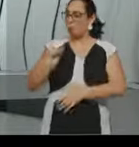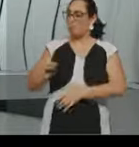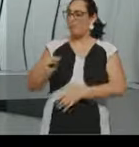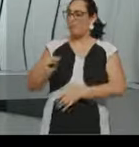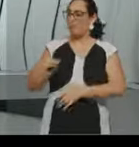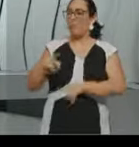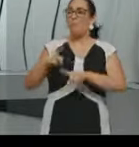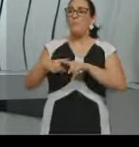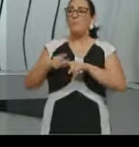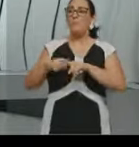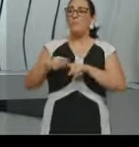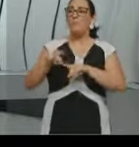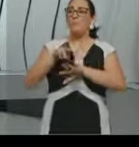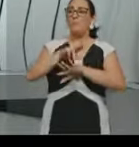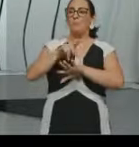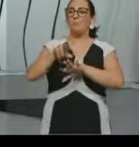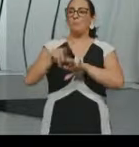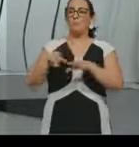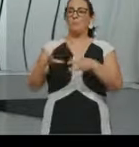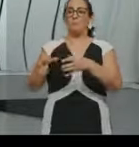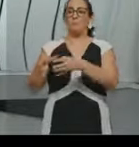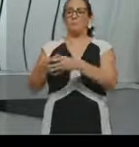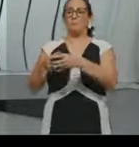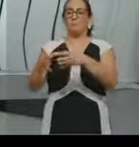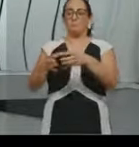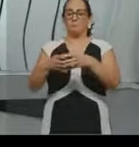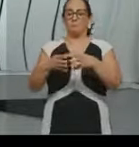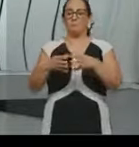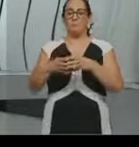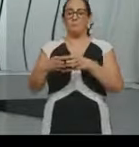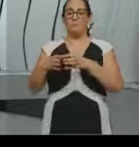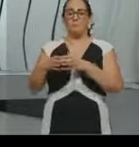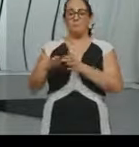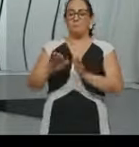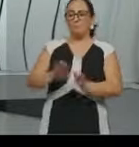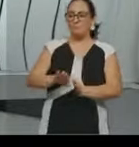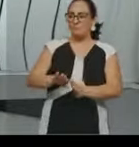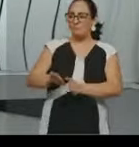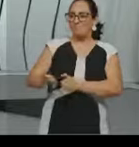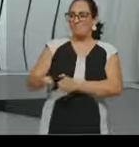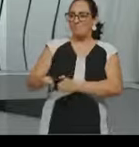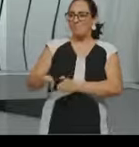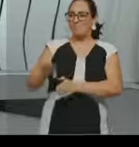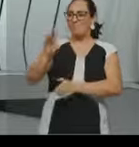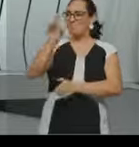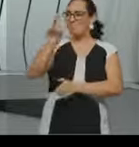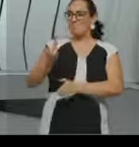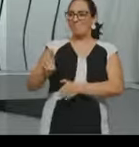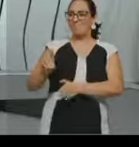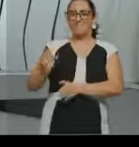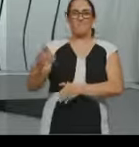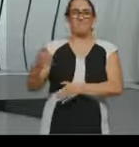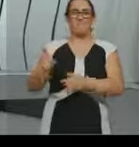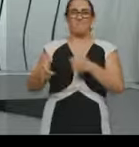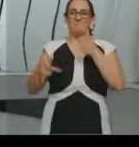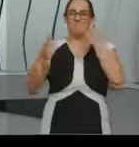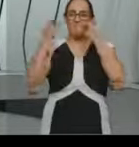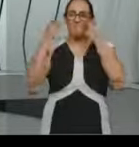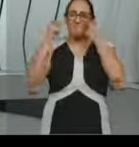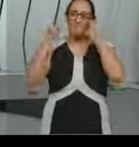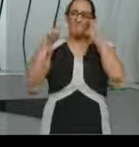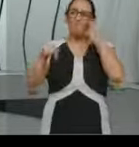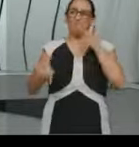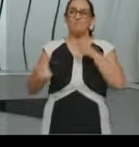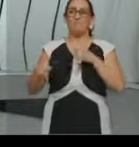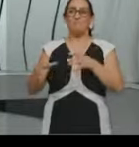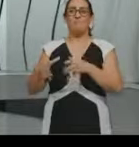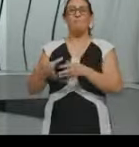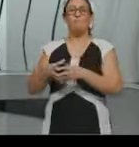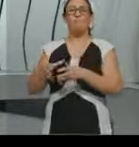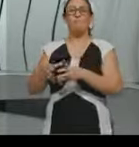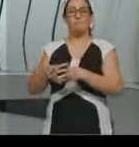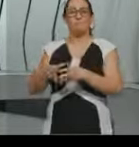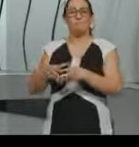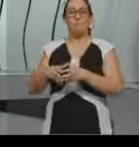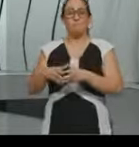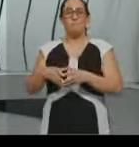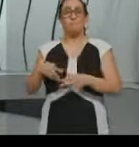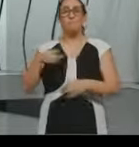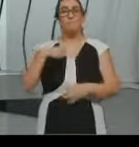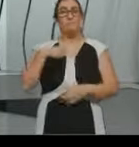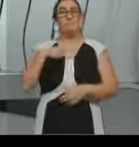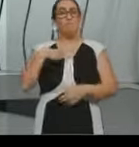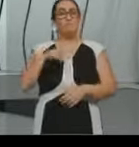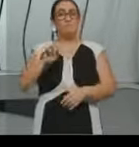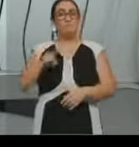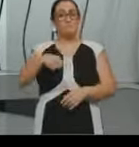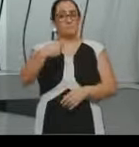que estão aí fora, né? Do direito, fora do conceito de cidadania que ali está definido. A gente tem, mais